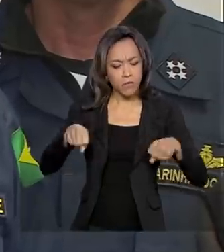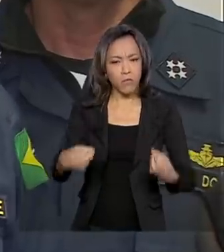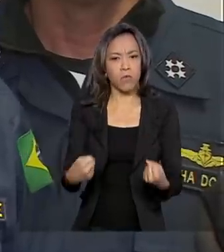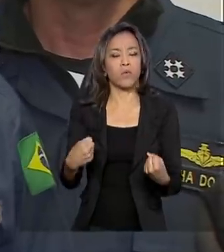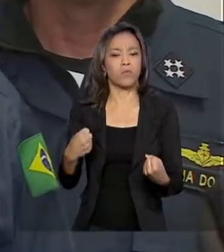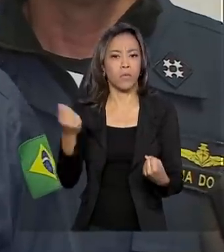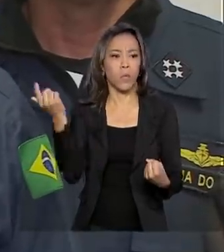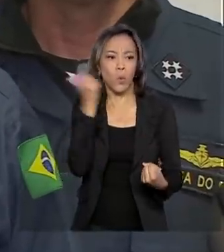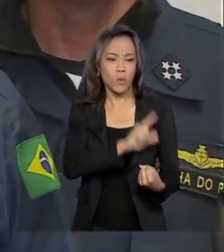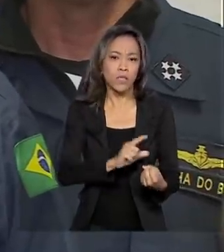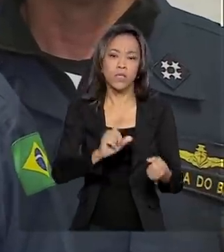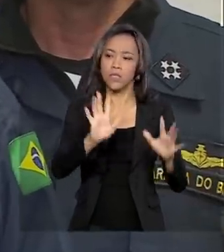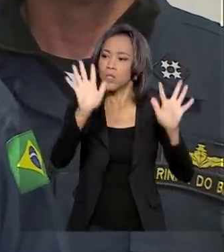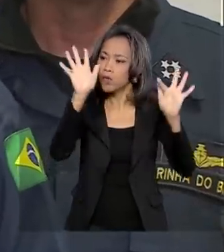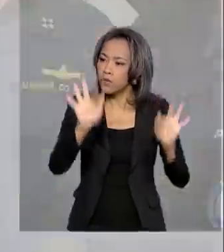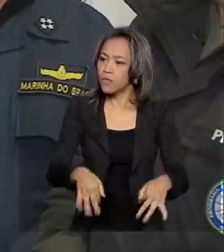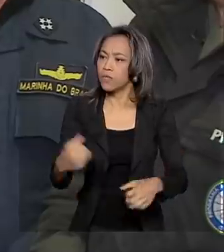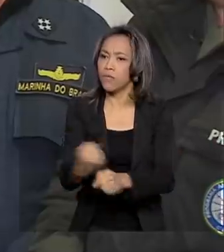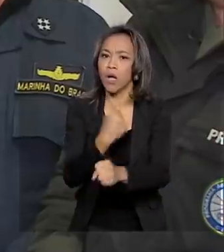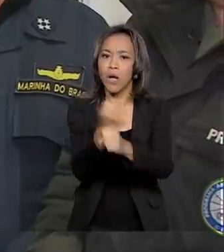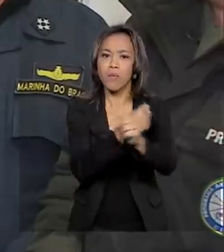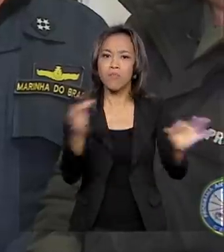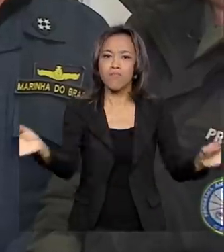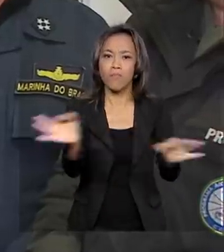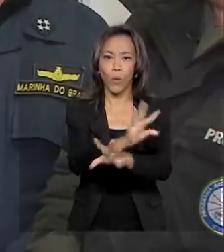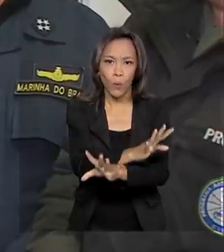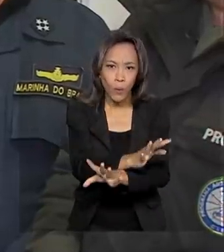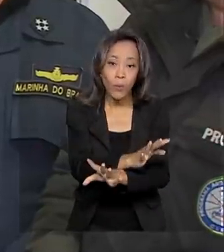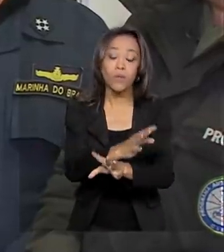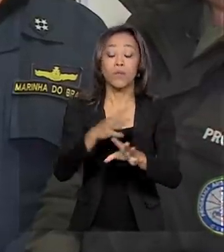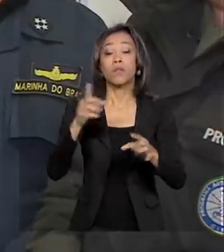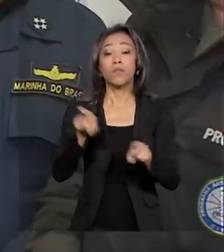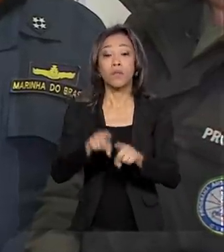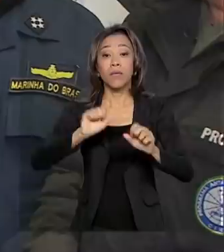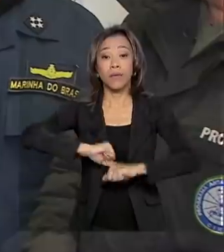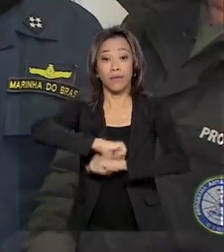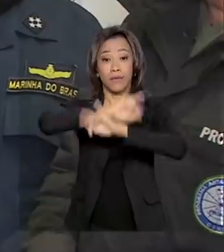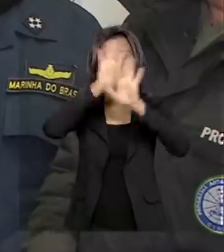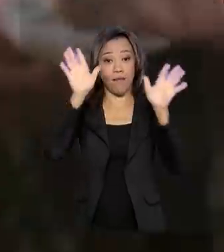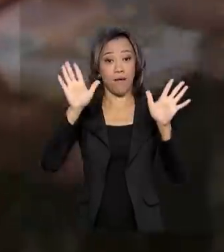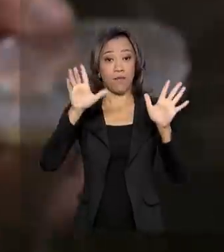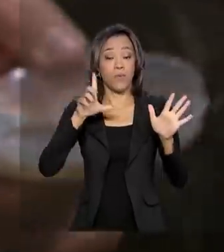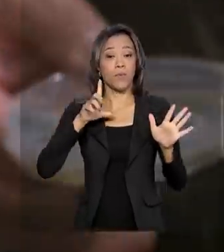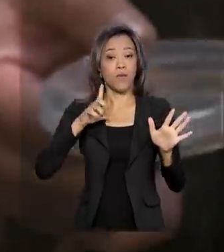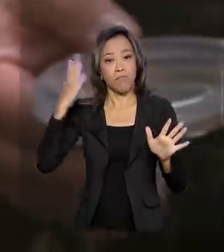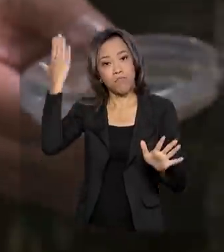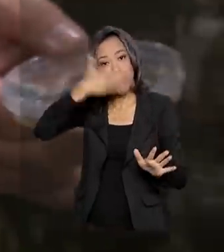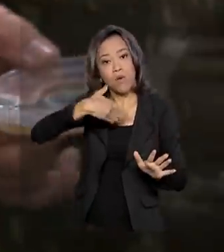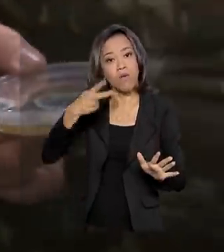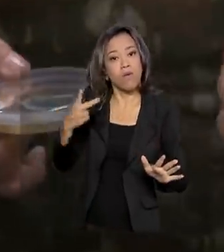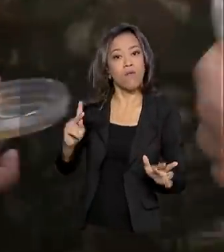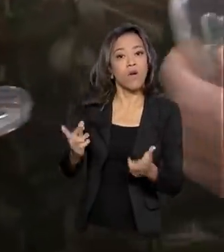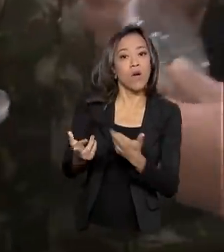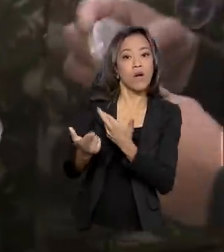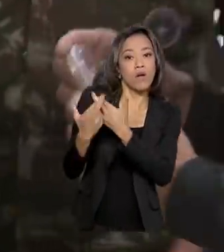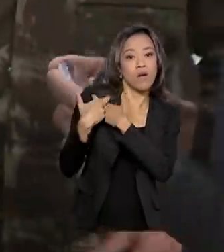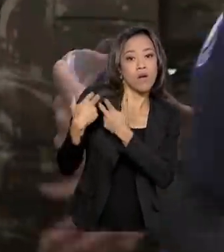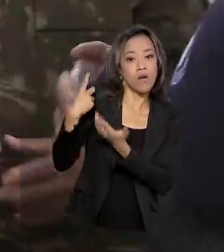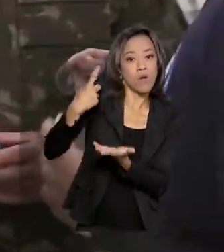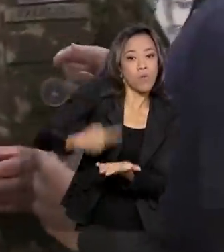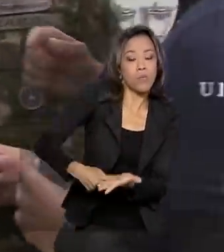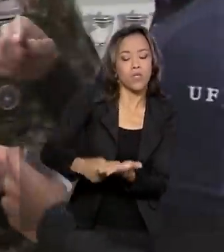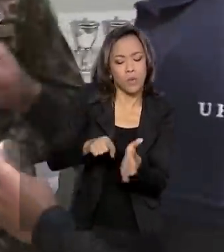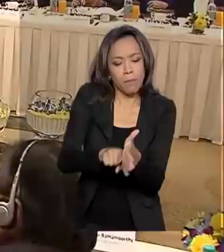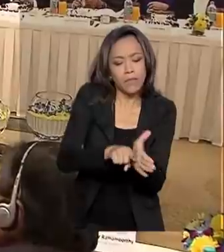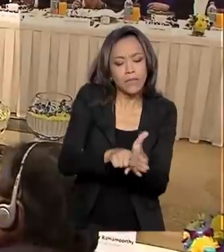para que se terminasse esse trabalho. E deixando claro, mais uma vez, esse comprometimento com a pesquisa e